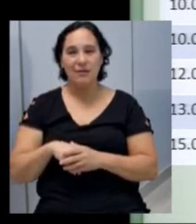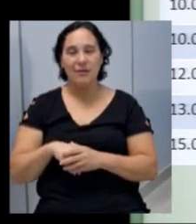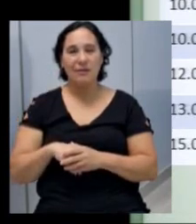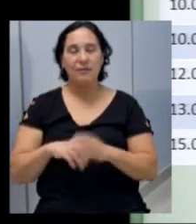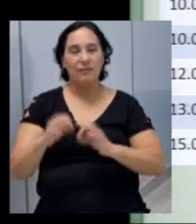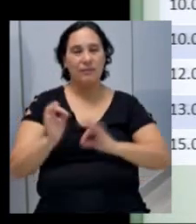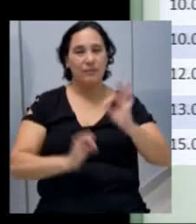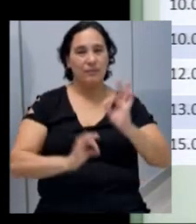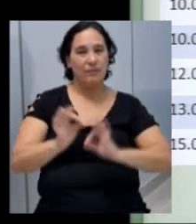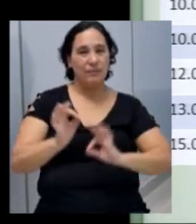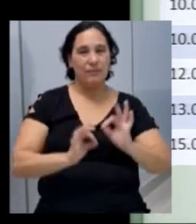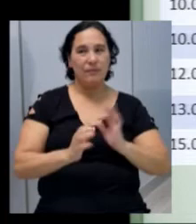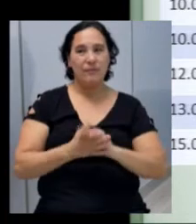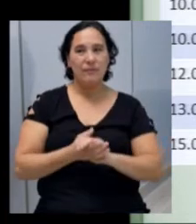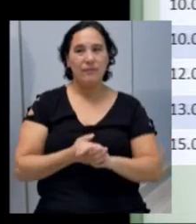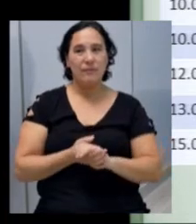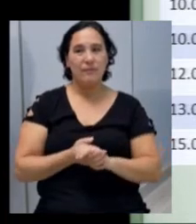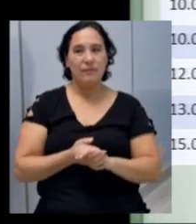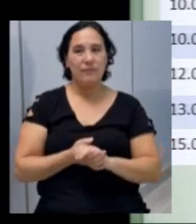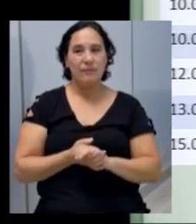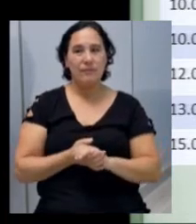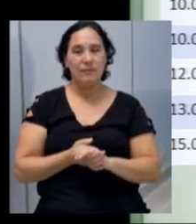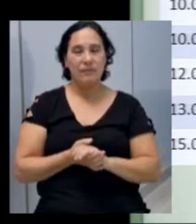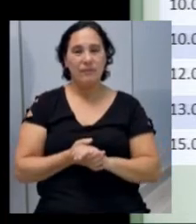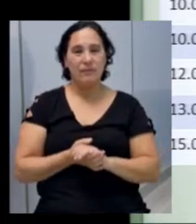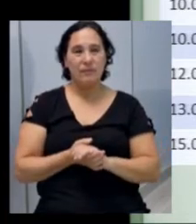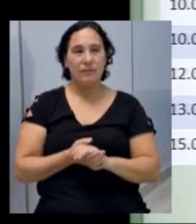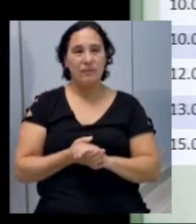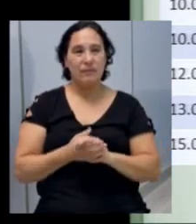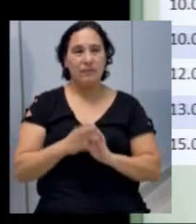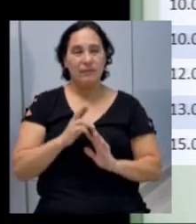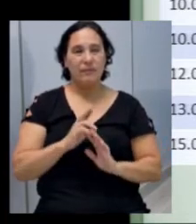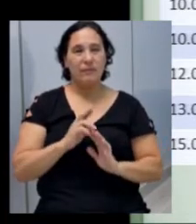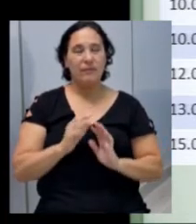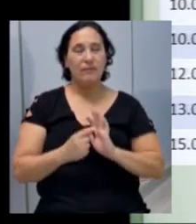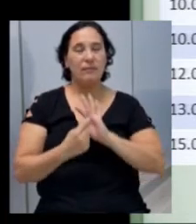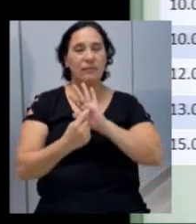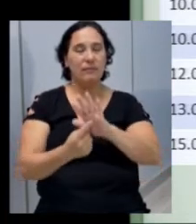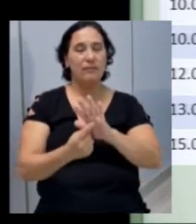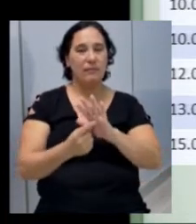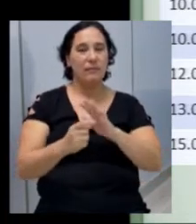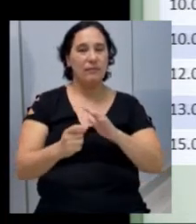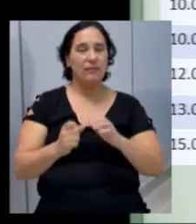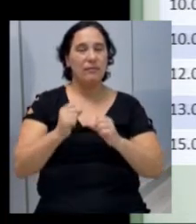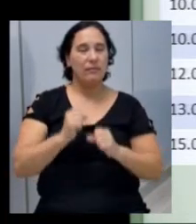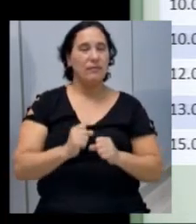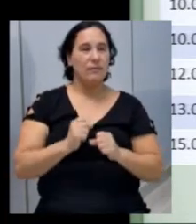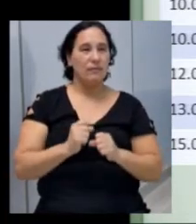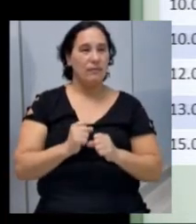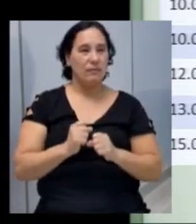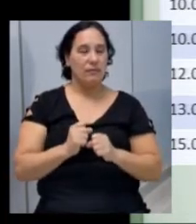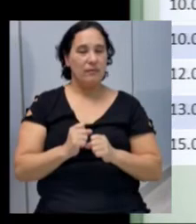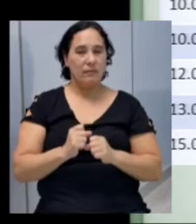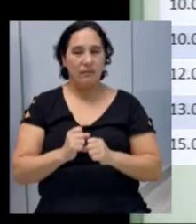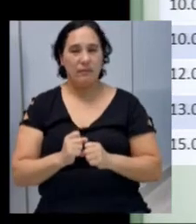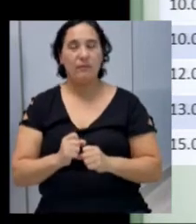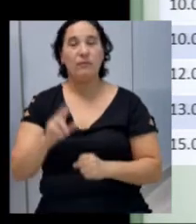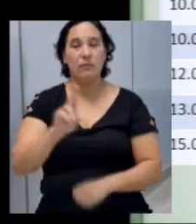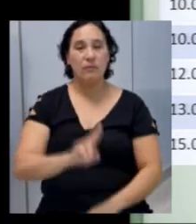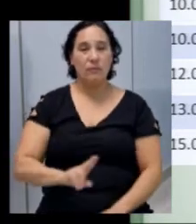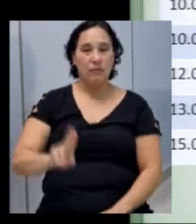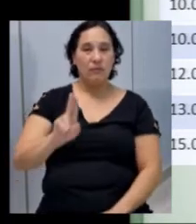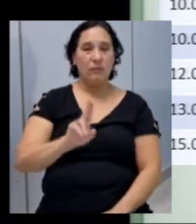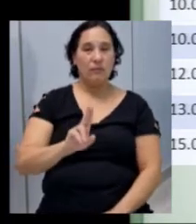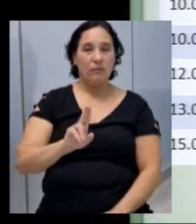programa é o processo legislativo, que ele representa a função legislativa, e ele tem um código, que esse código, ele é utilizado